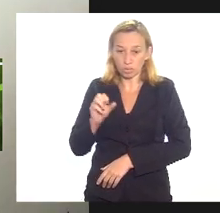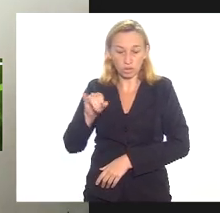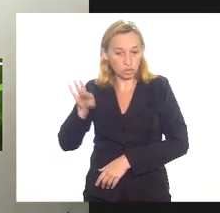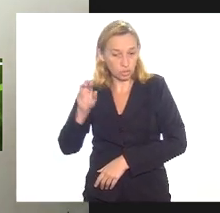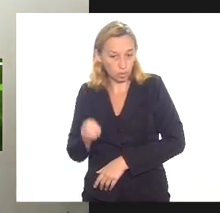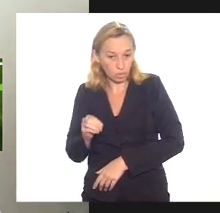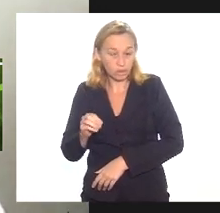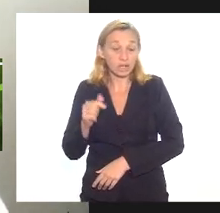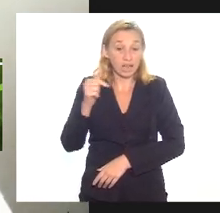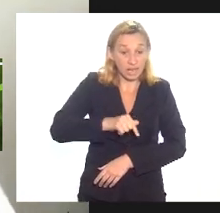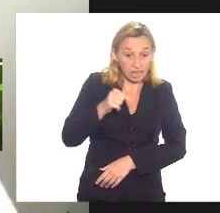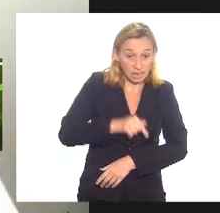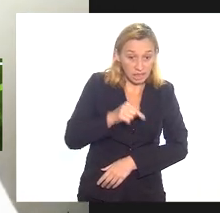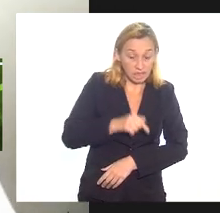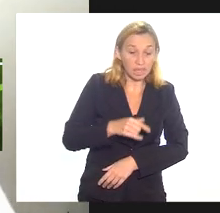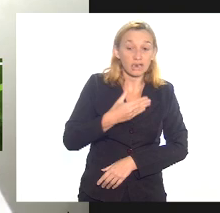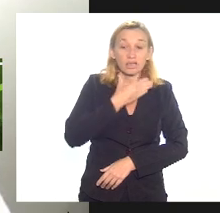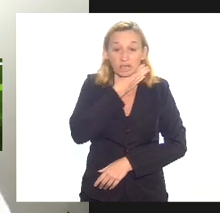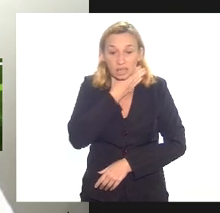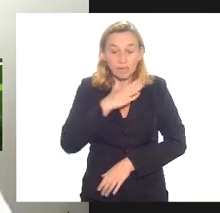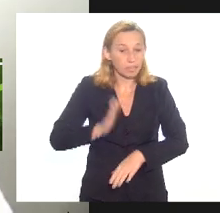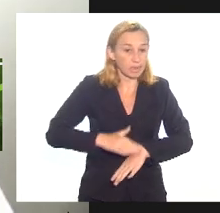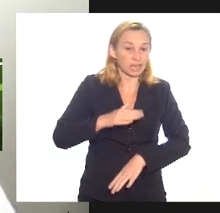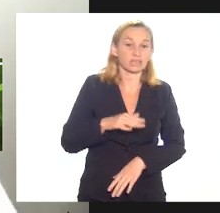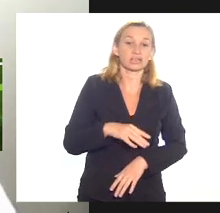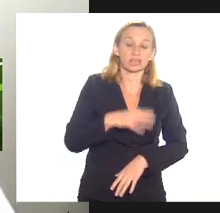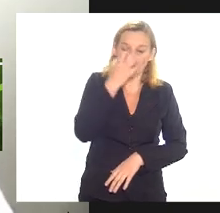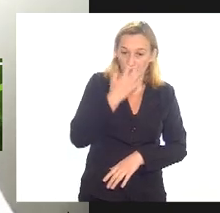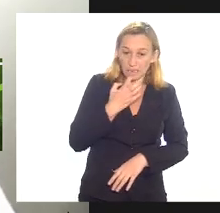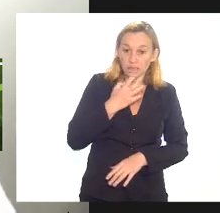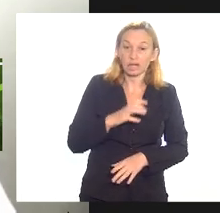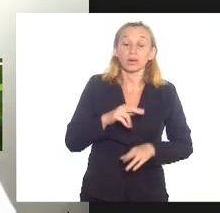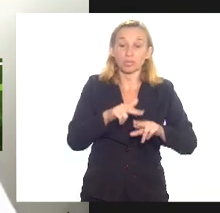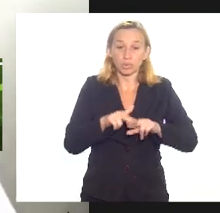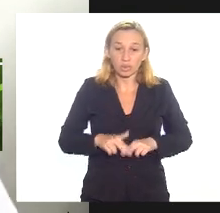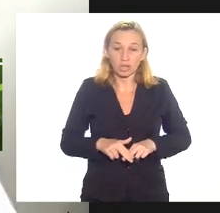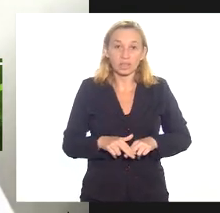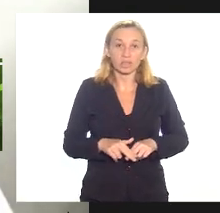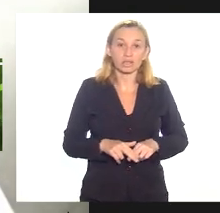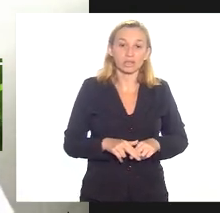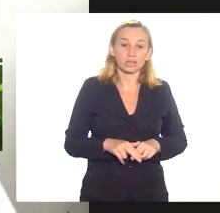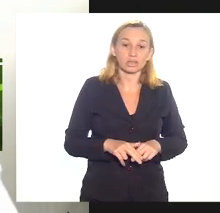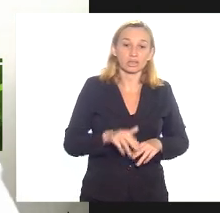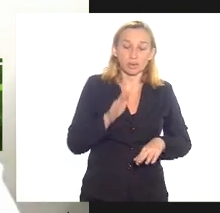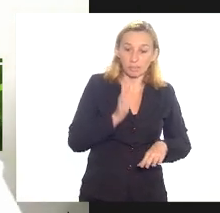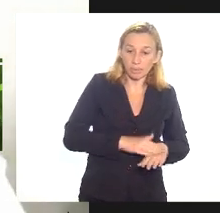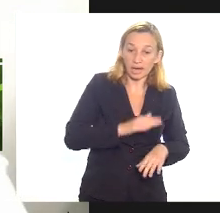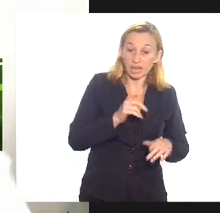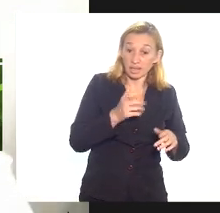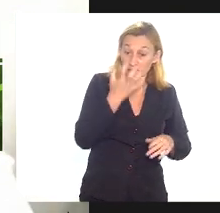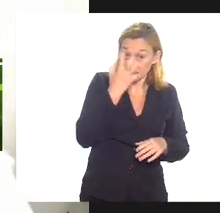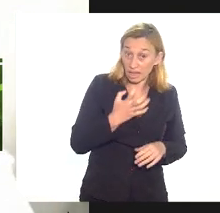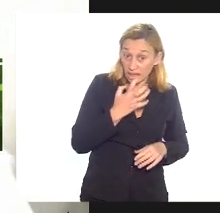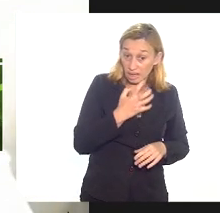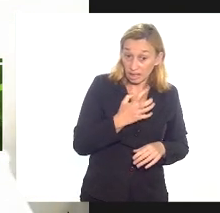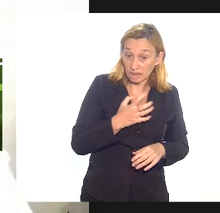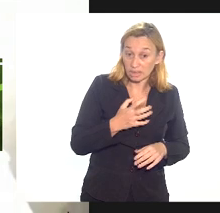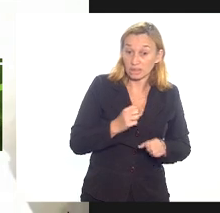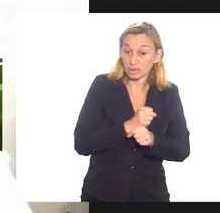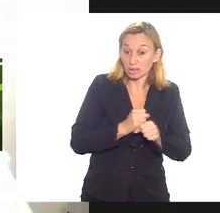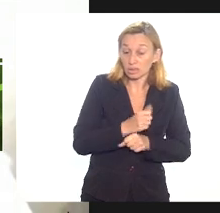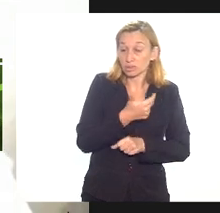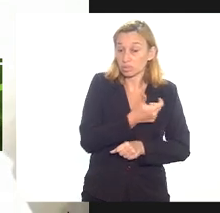crise aqui é mais grave e portanto sendo a crise aqui mais grave sabemos disso desde